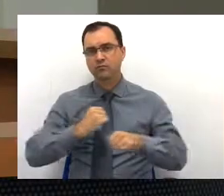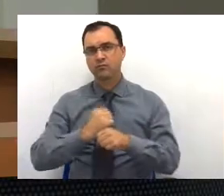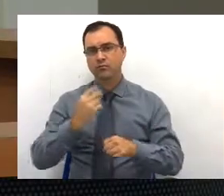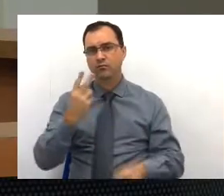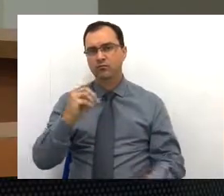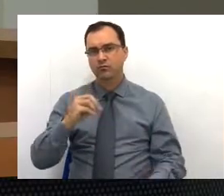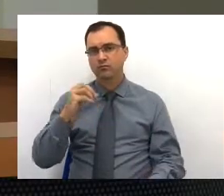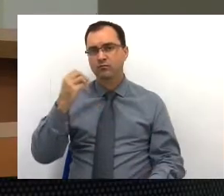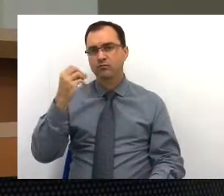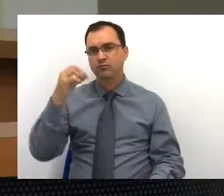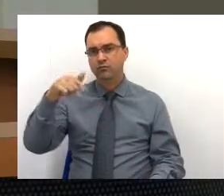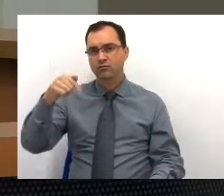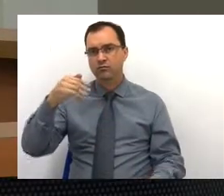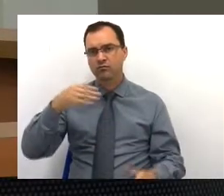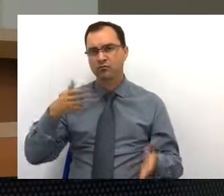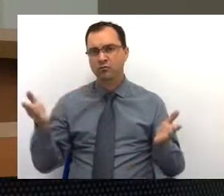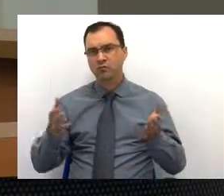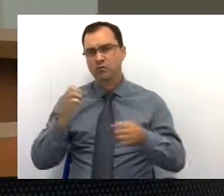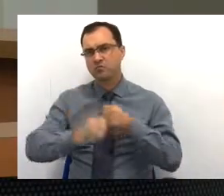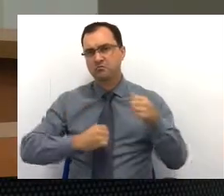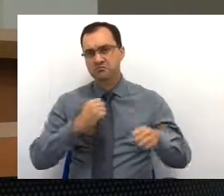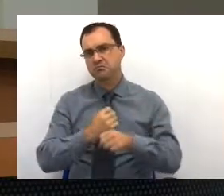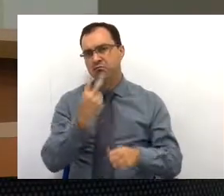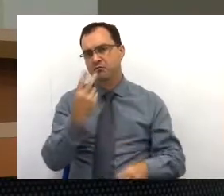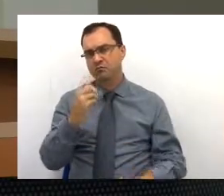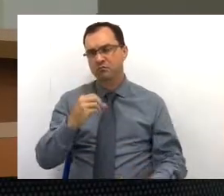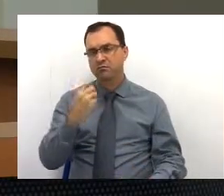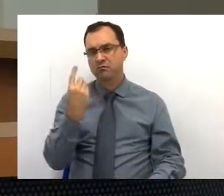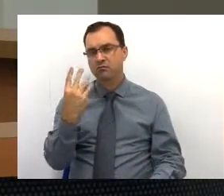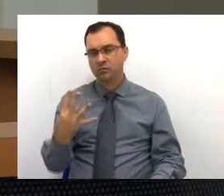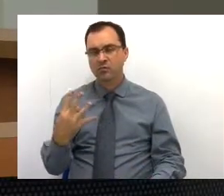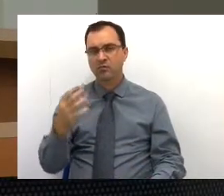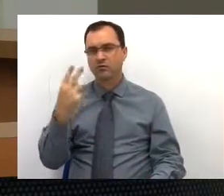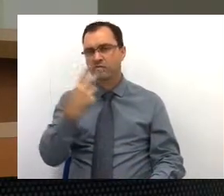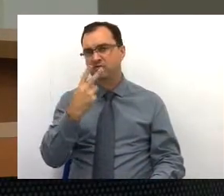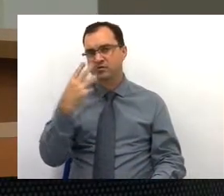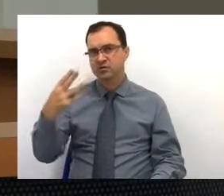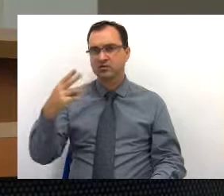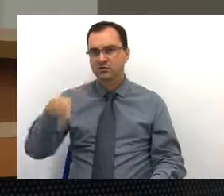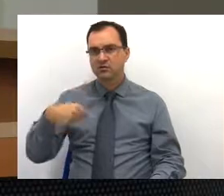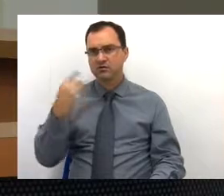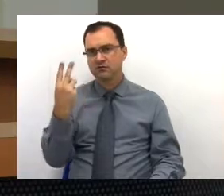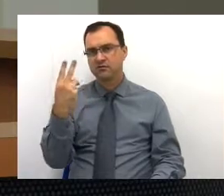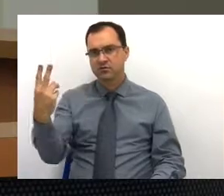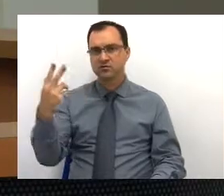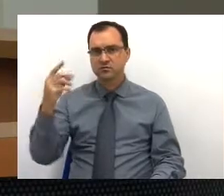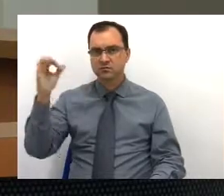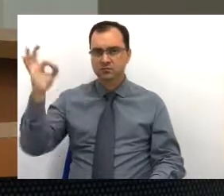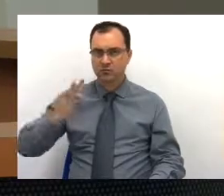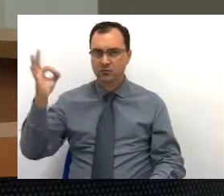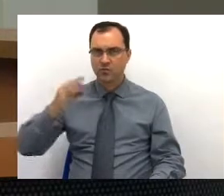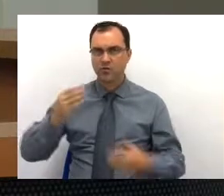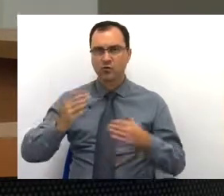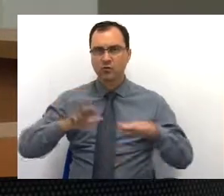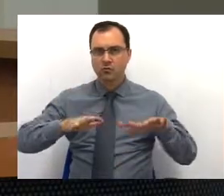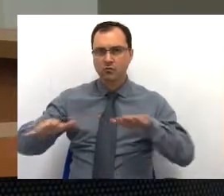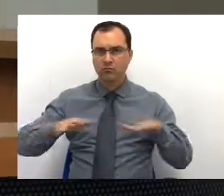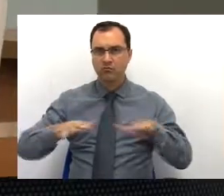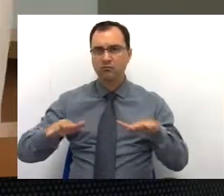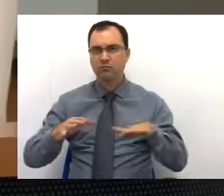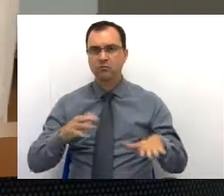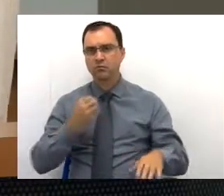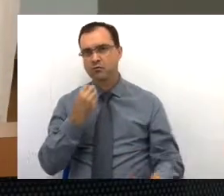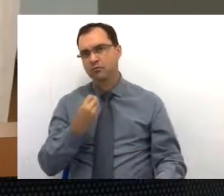hoje, em 2014, a previsão é de 23,62%. Então, teve um movimento razoável.